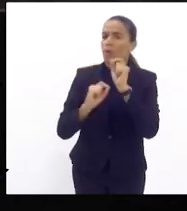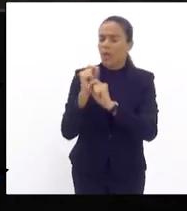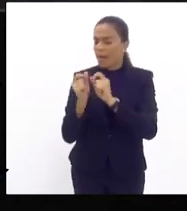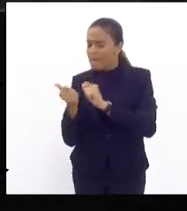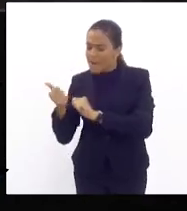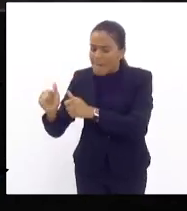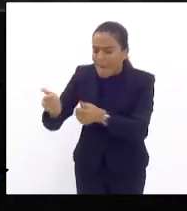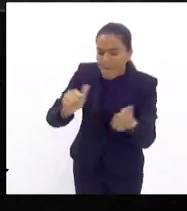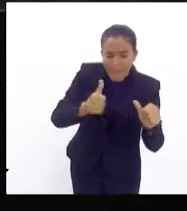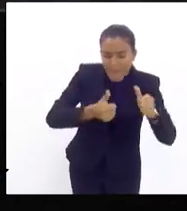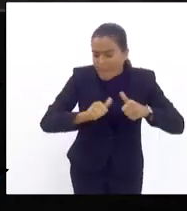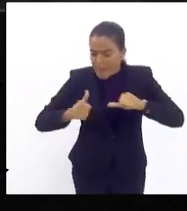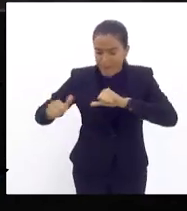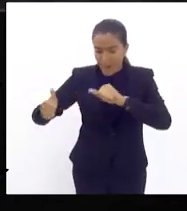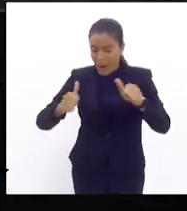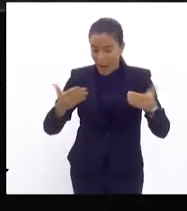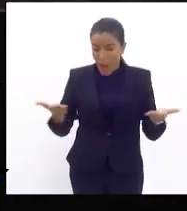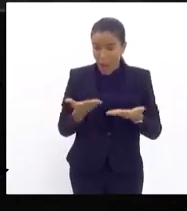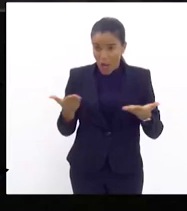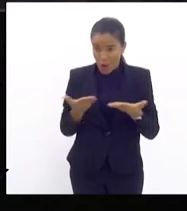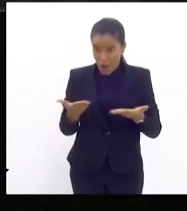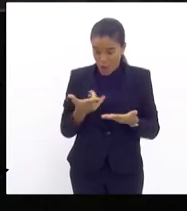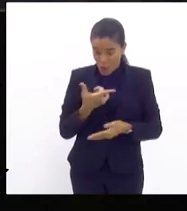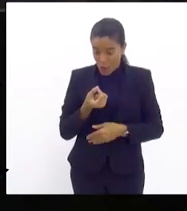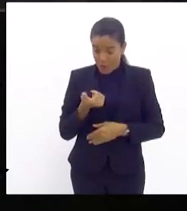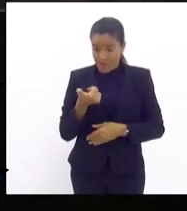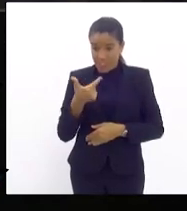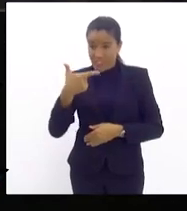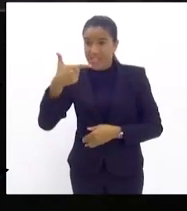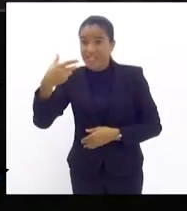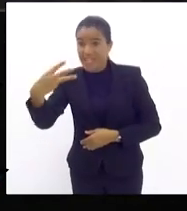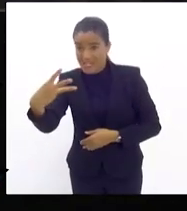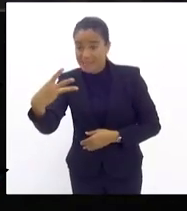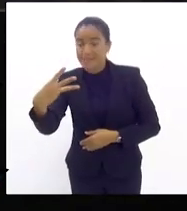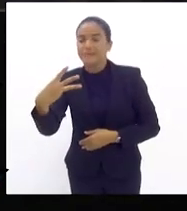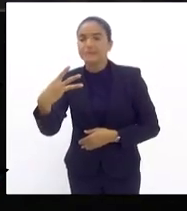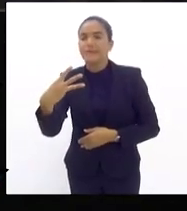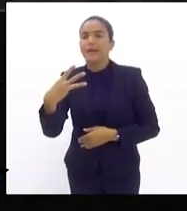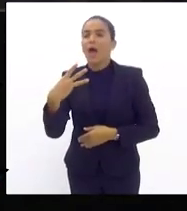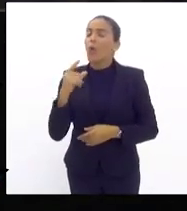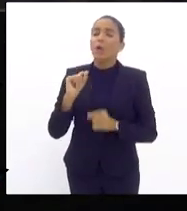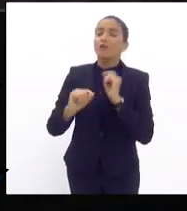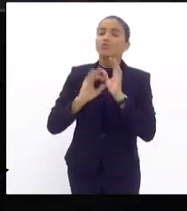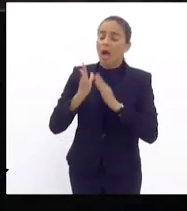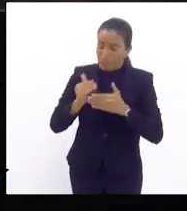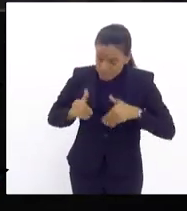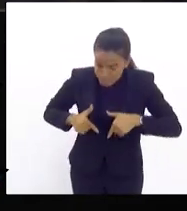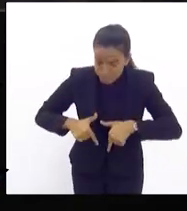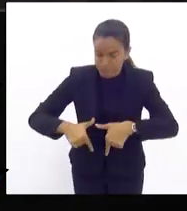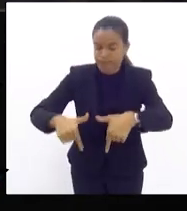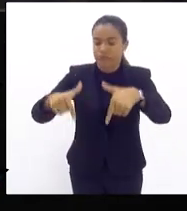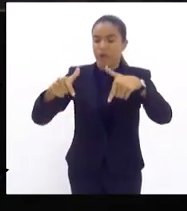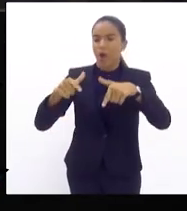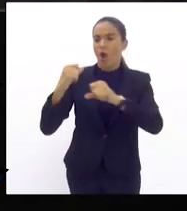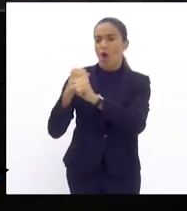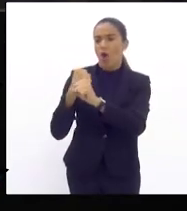levantamento e que no segundo ano que é no caso de 2023 era já para dar início às obras